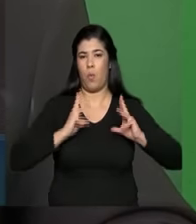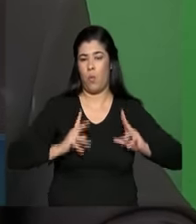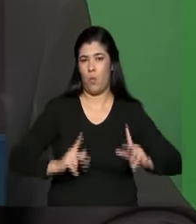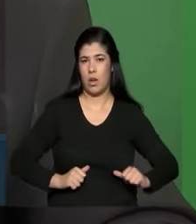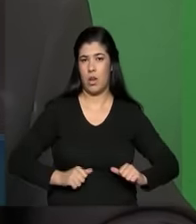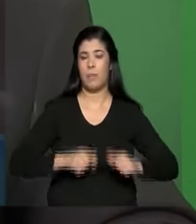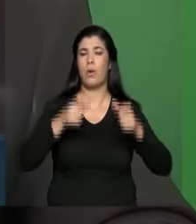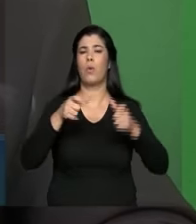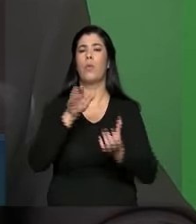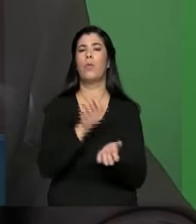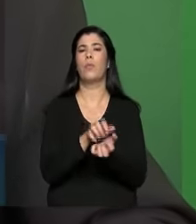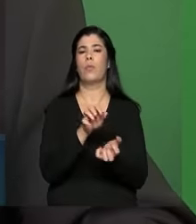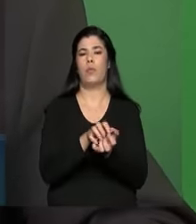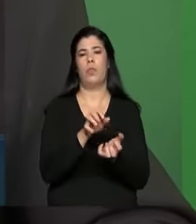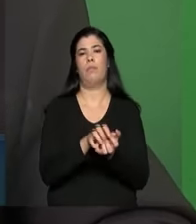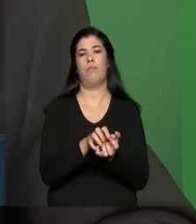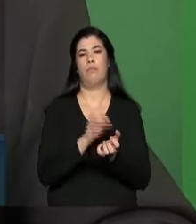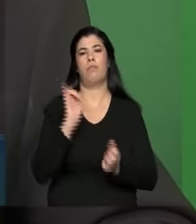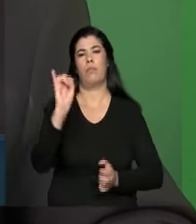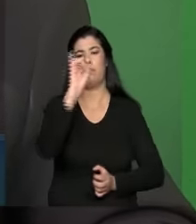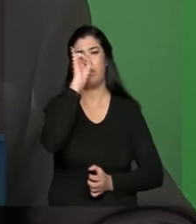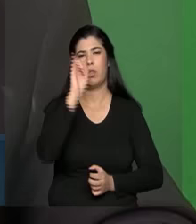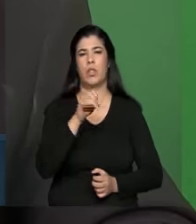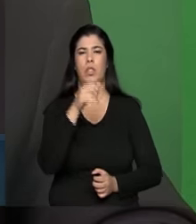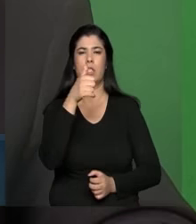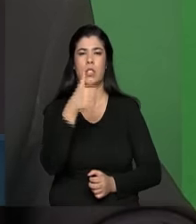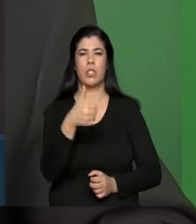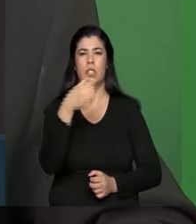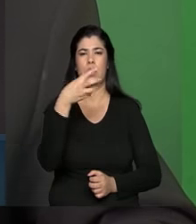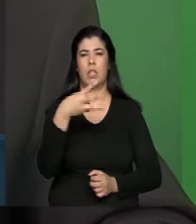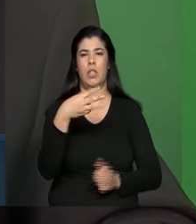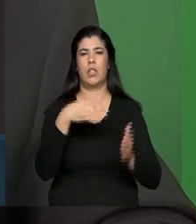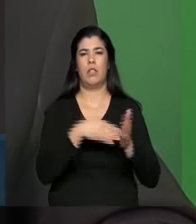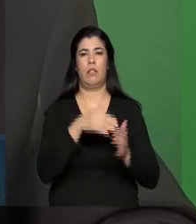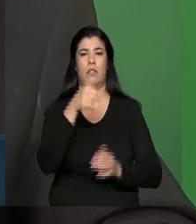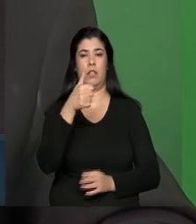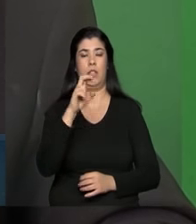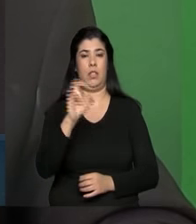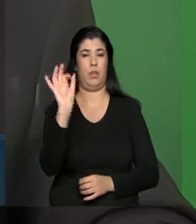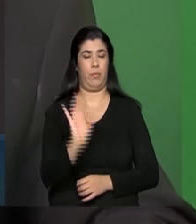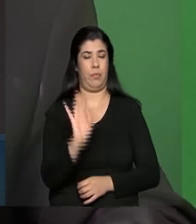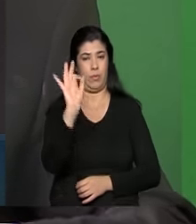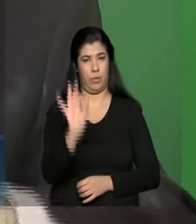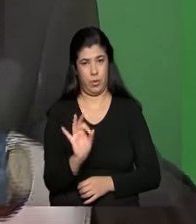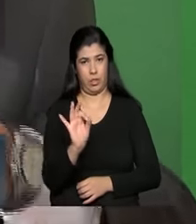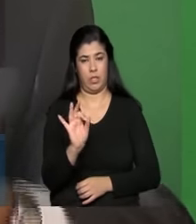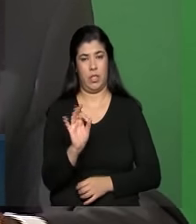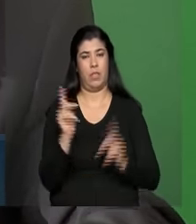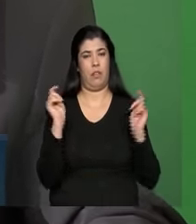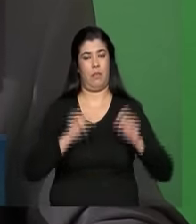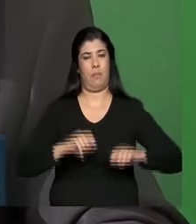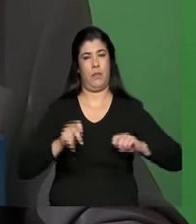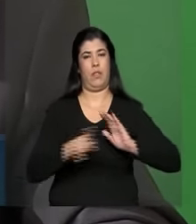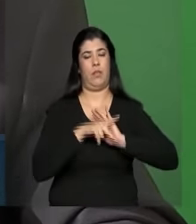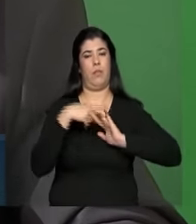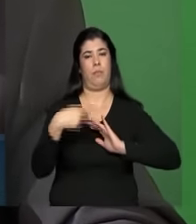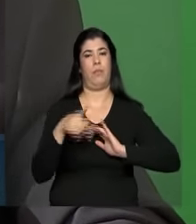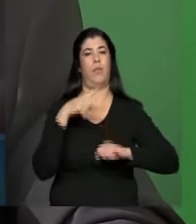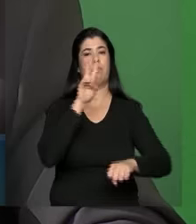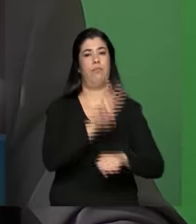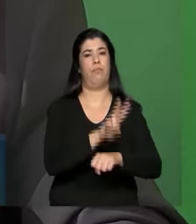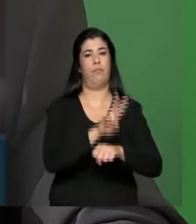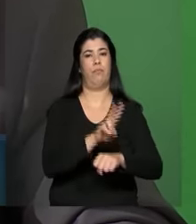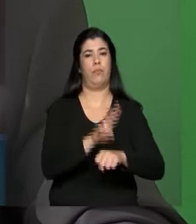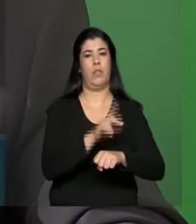hoje é de cerca de 13% a 15% da capacidade de ter de